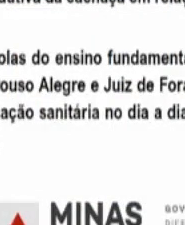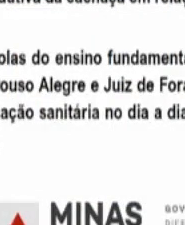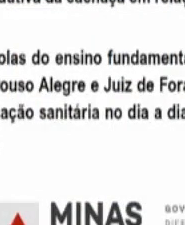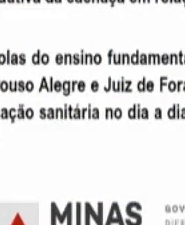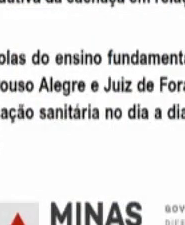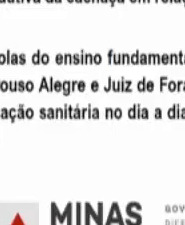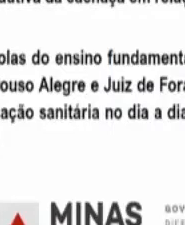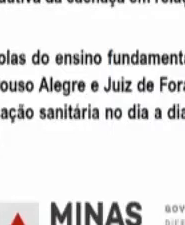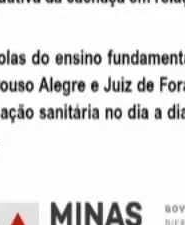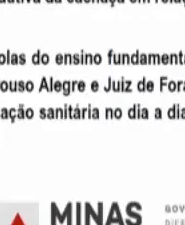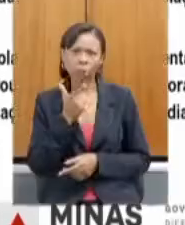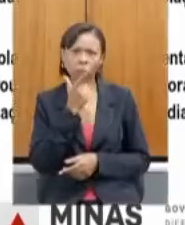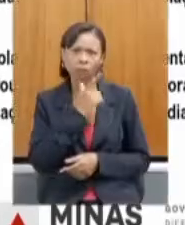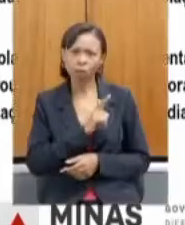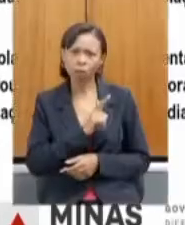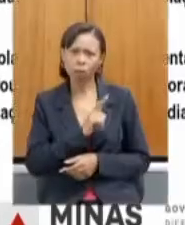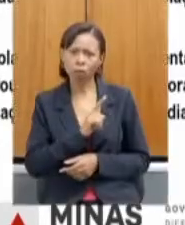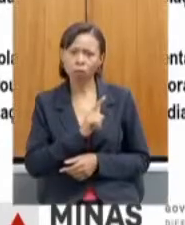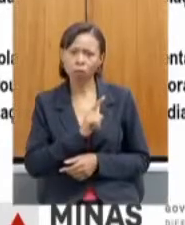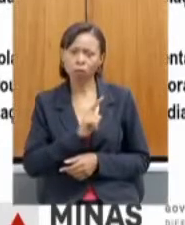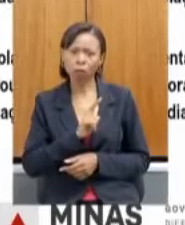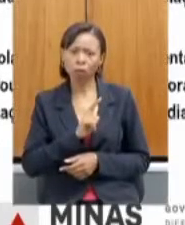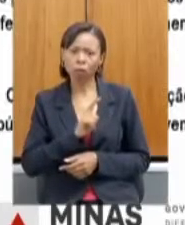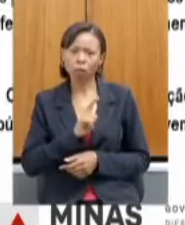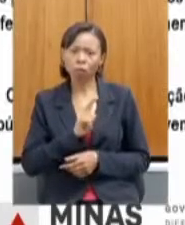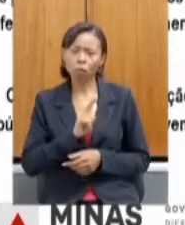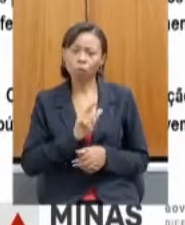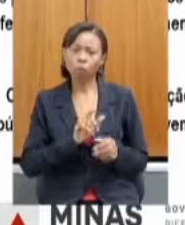online. Pode passar?